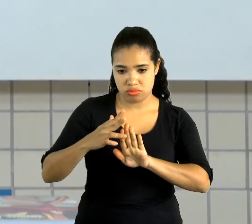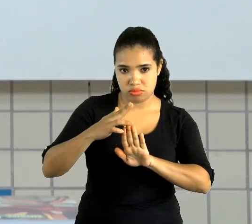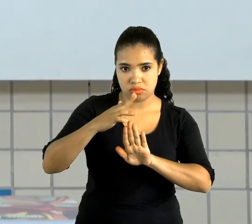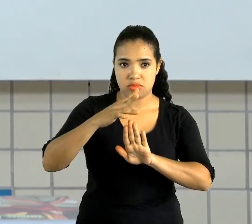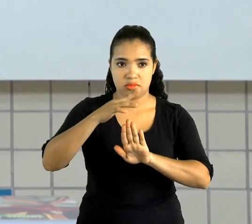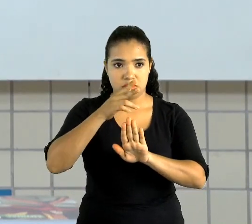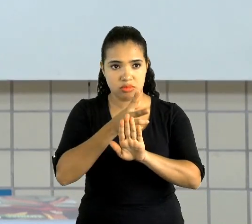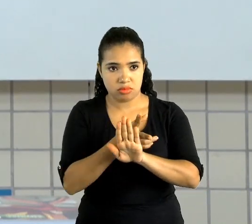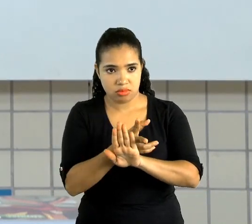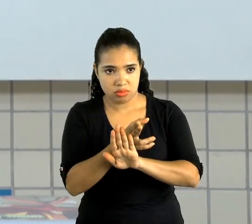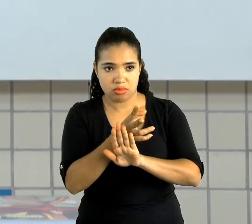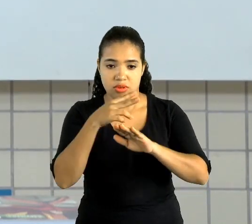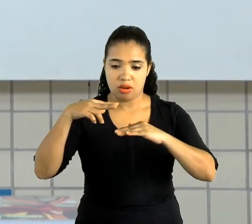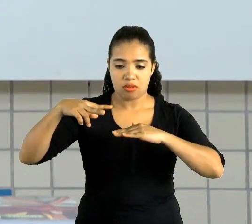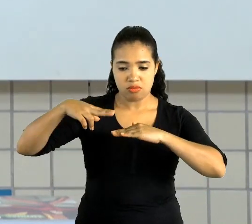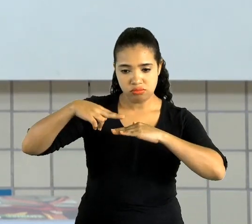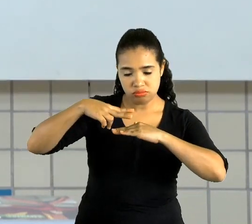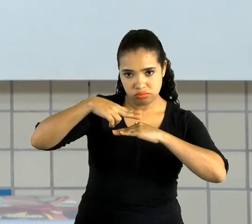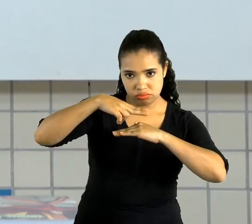Com cuidado.